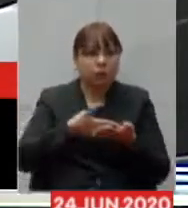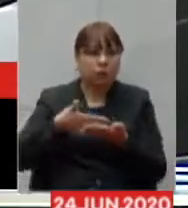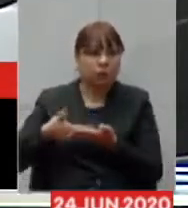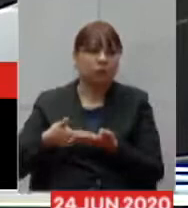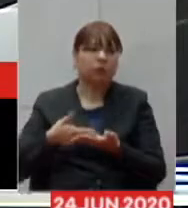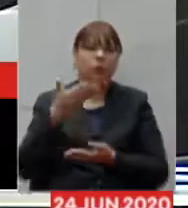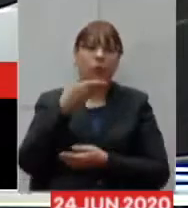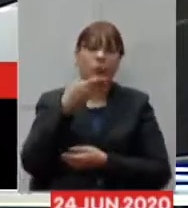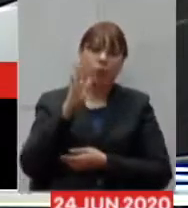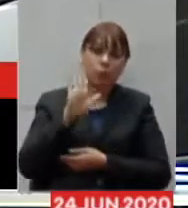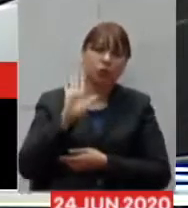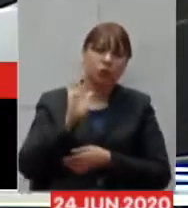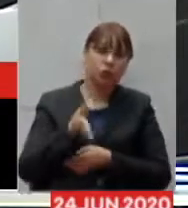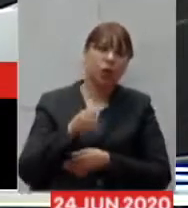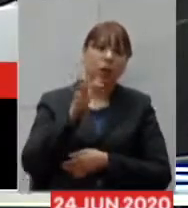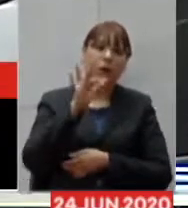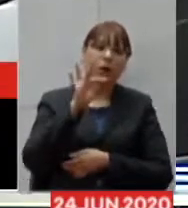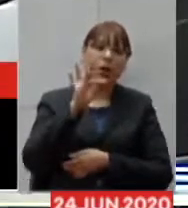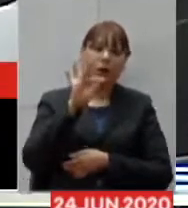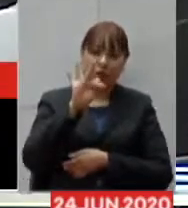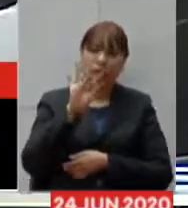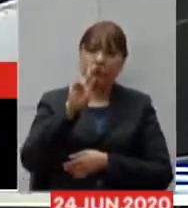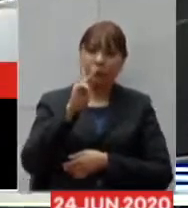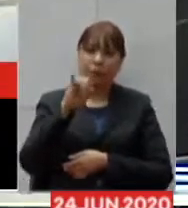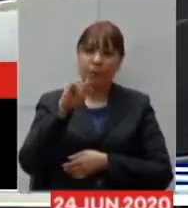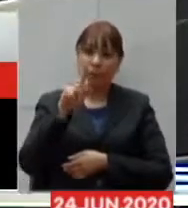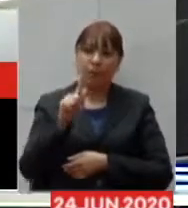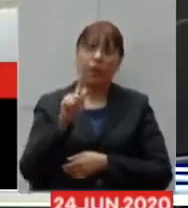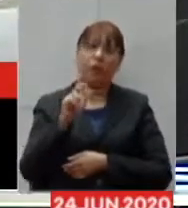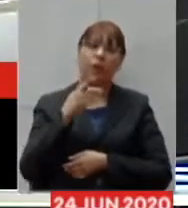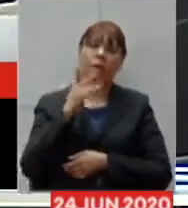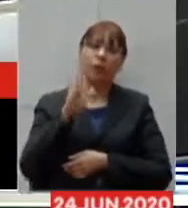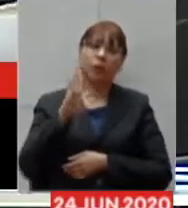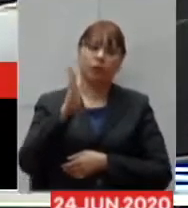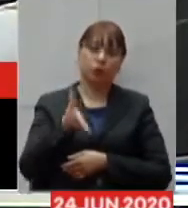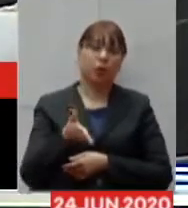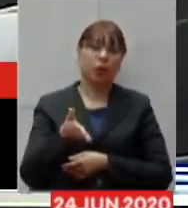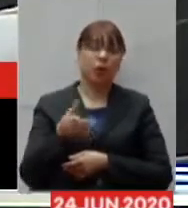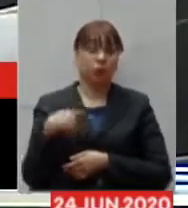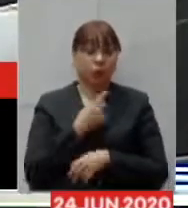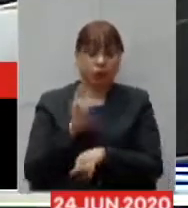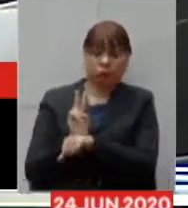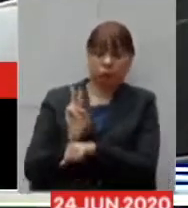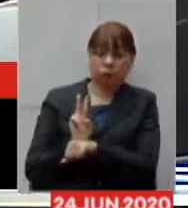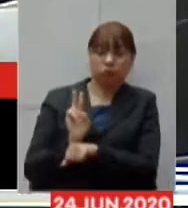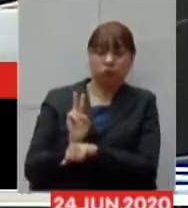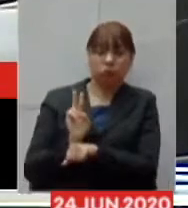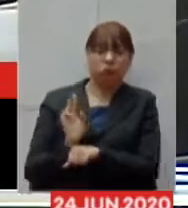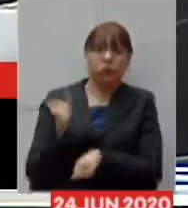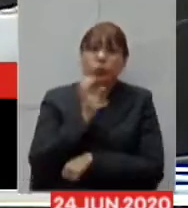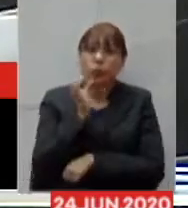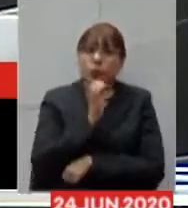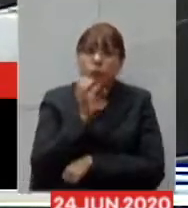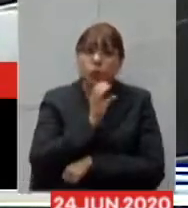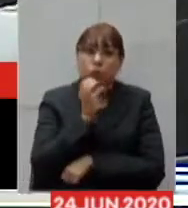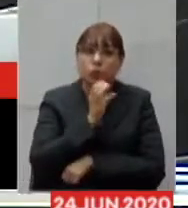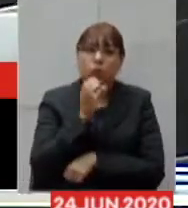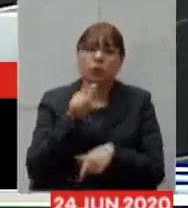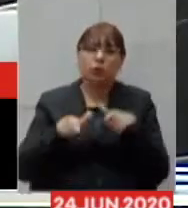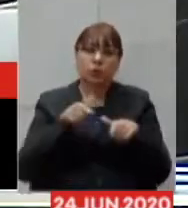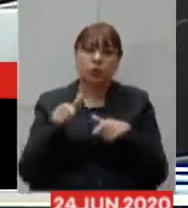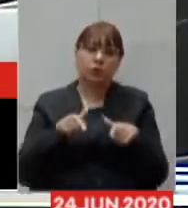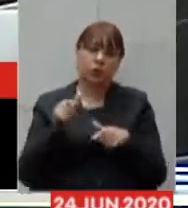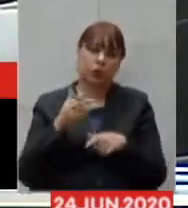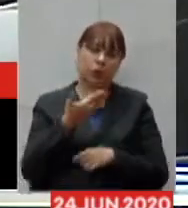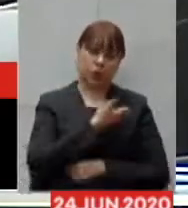instalação dos referidos equipamentos nesse sentido estamos aguardando o mais urgente possível as ações do governo